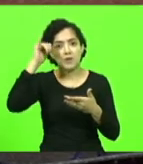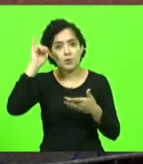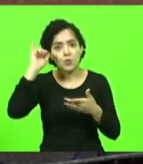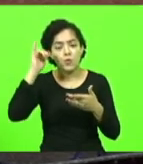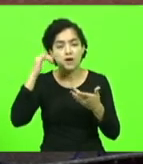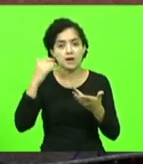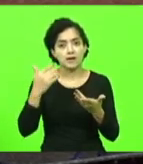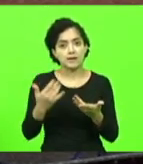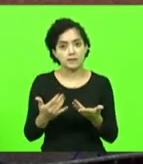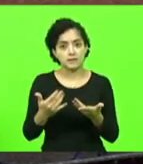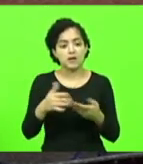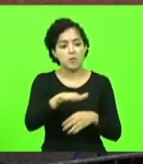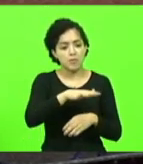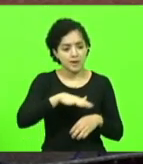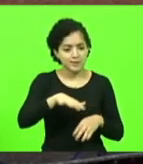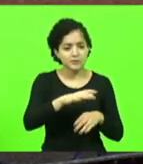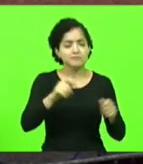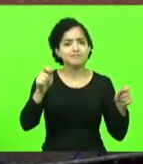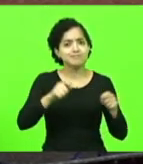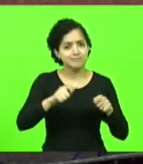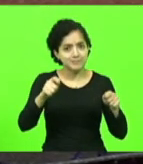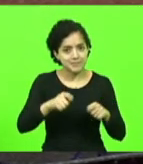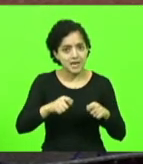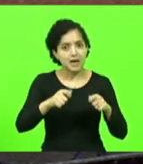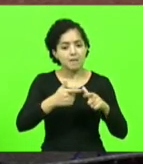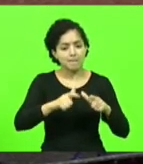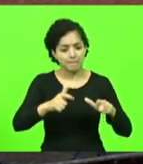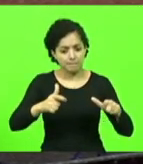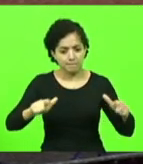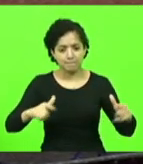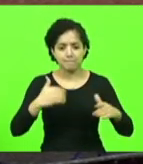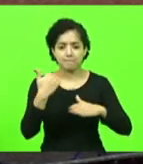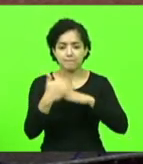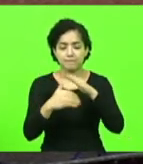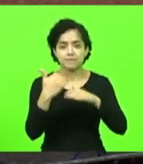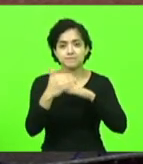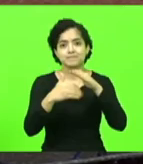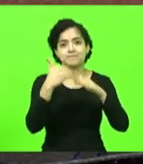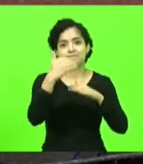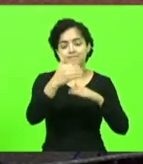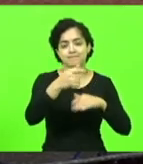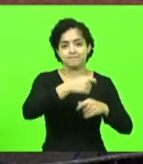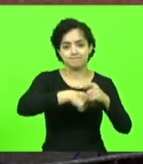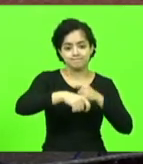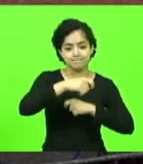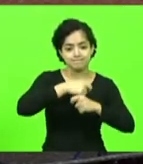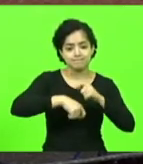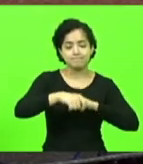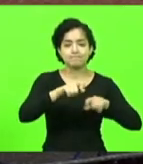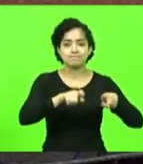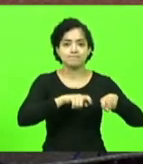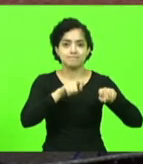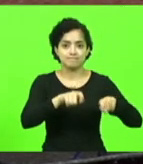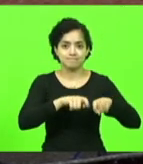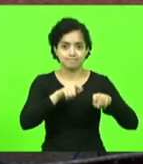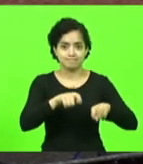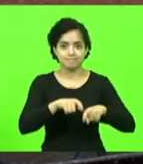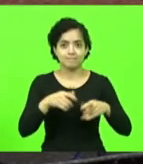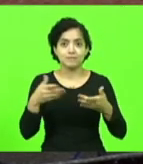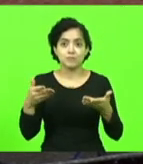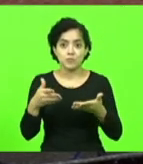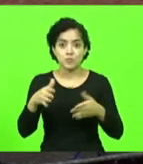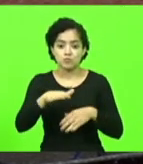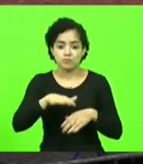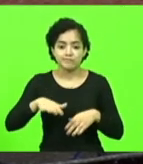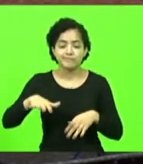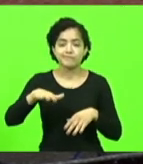que ainda tem espaço para expandir o agronegócio. Santa Catarina hoje já está com seus espaços